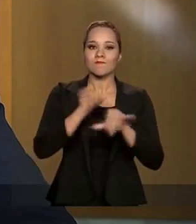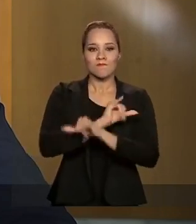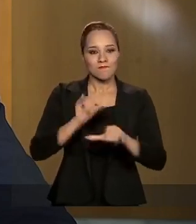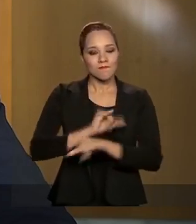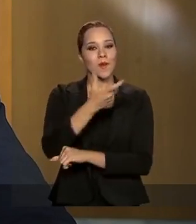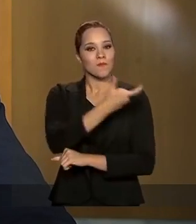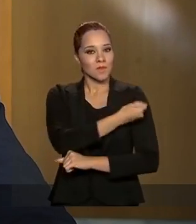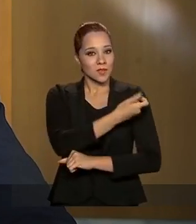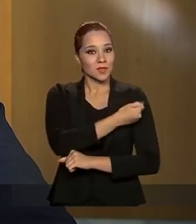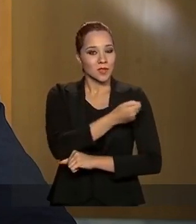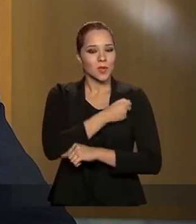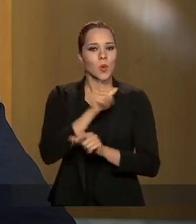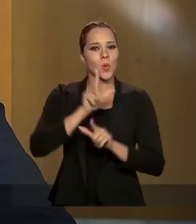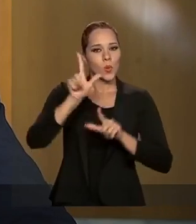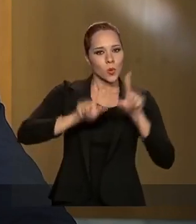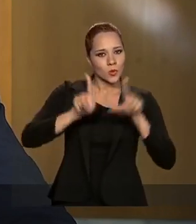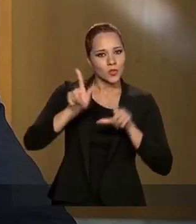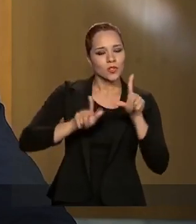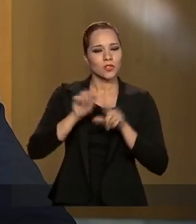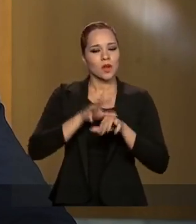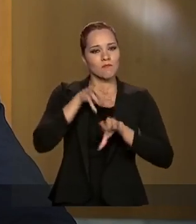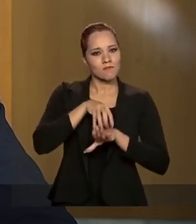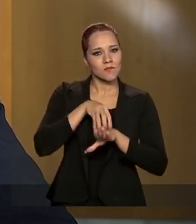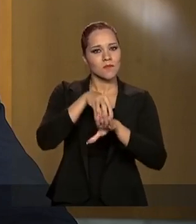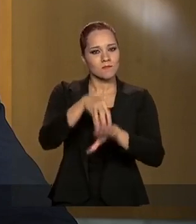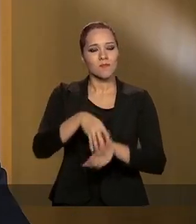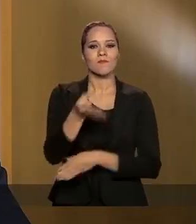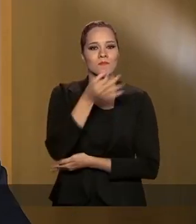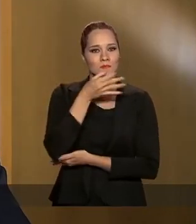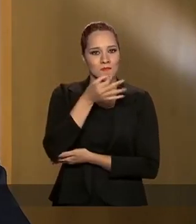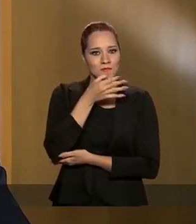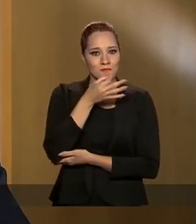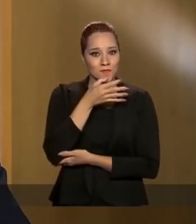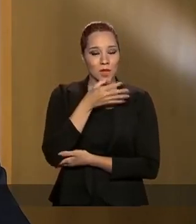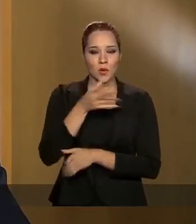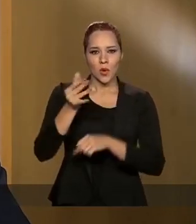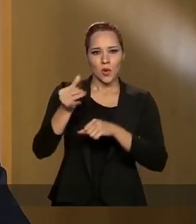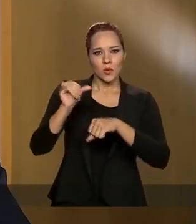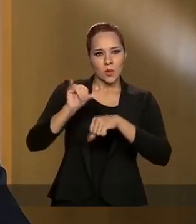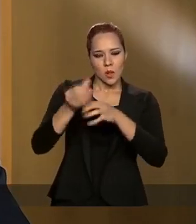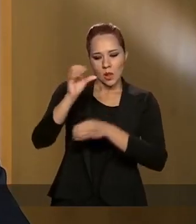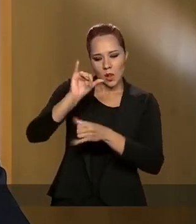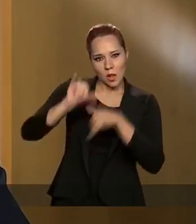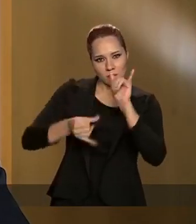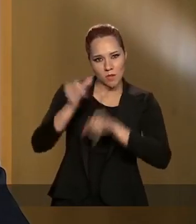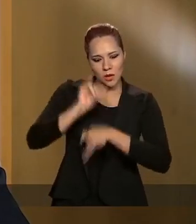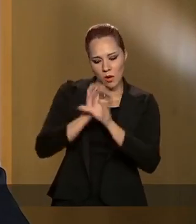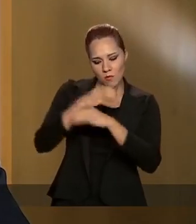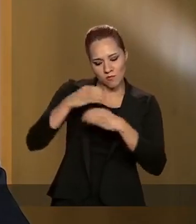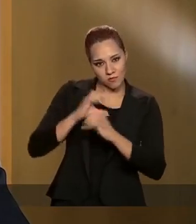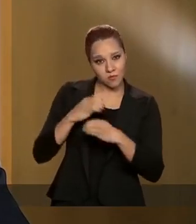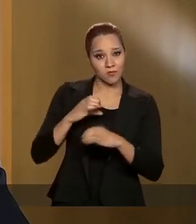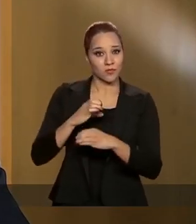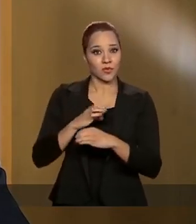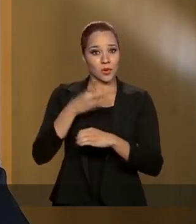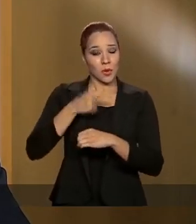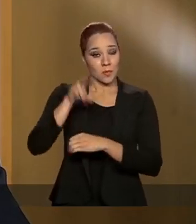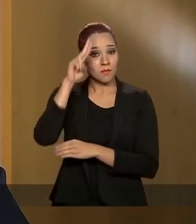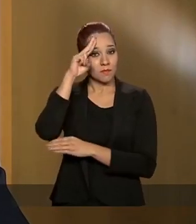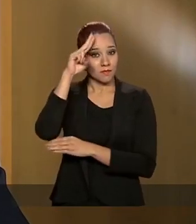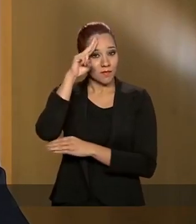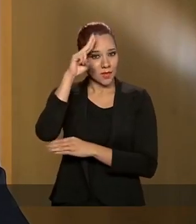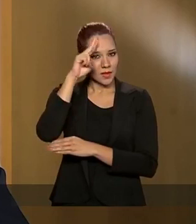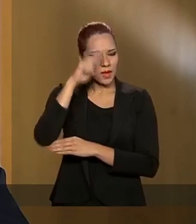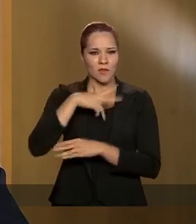vacinação, logística e transporte de medicamentos. Os laboratórios químico-farmacêuticos militares